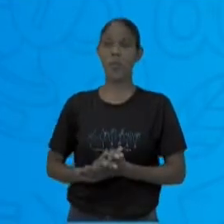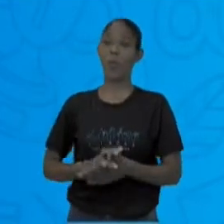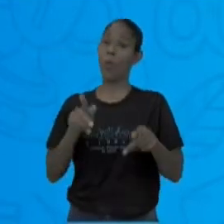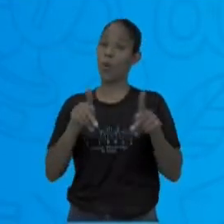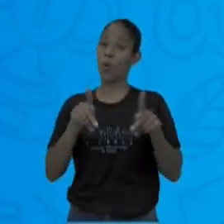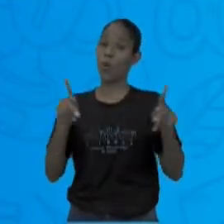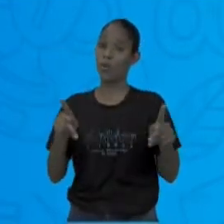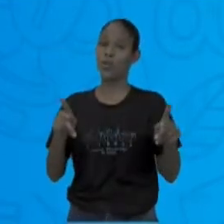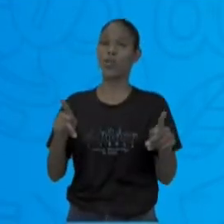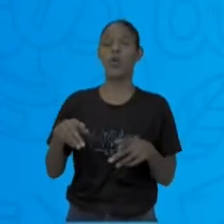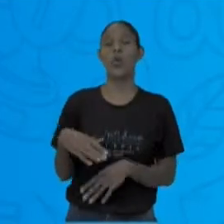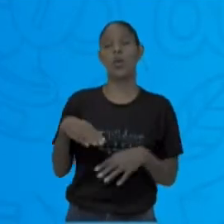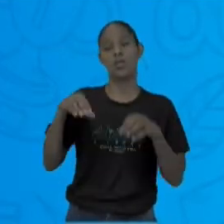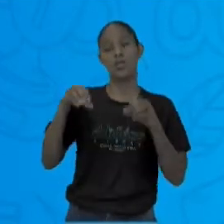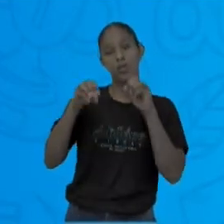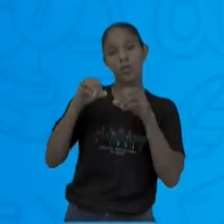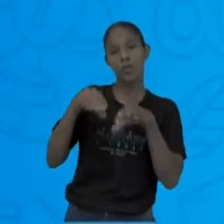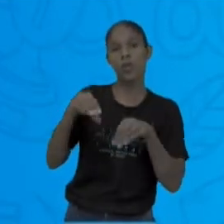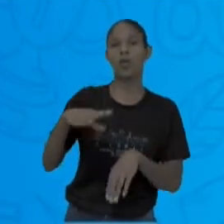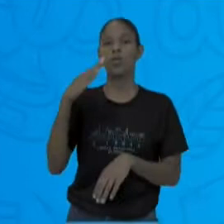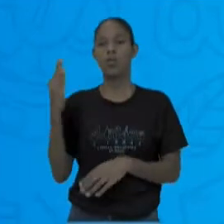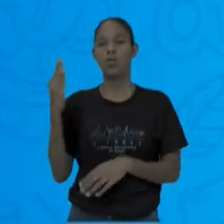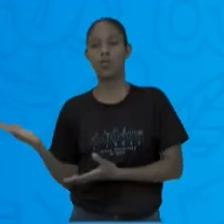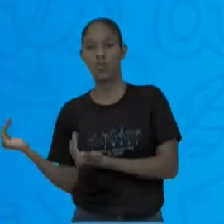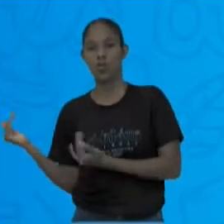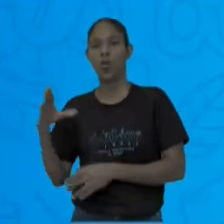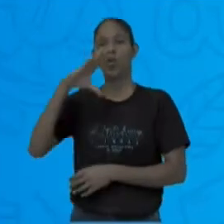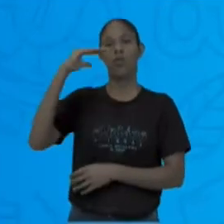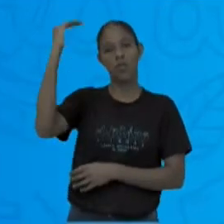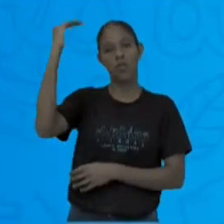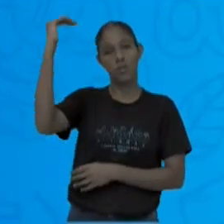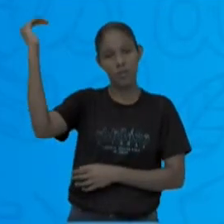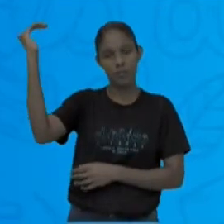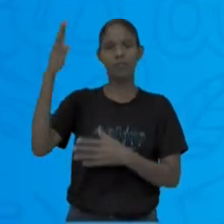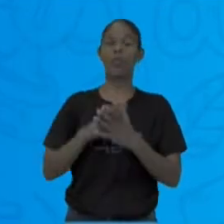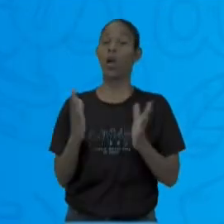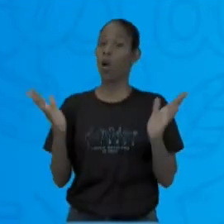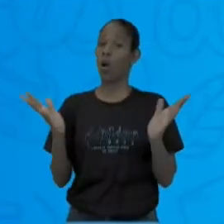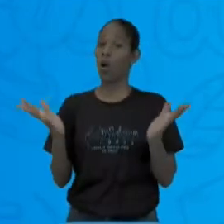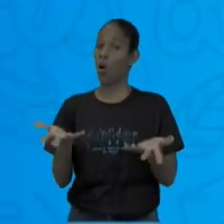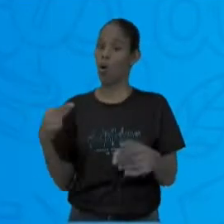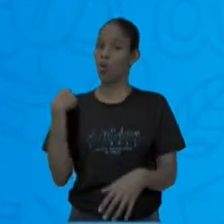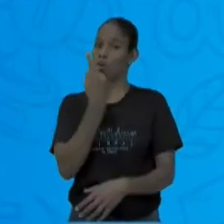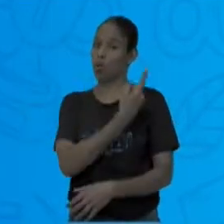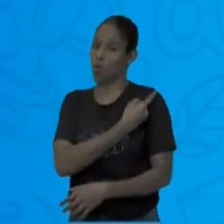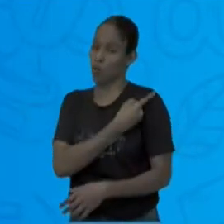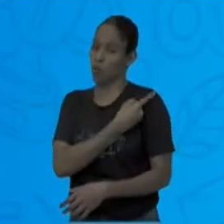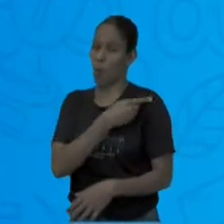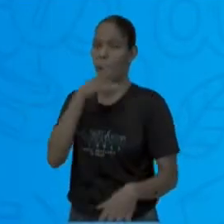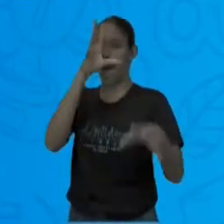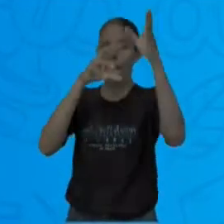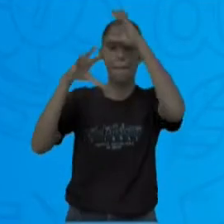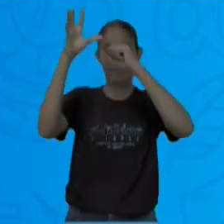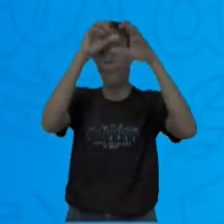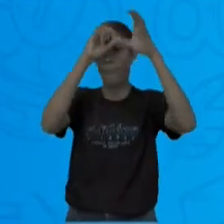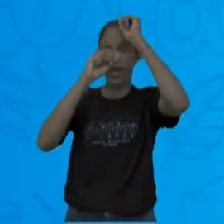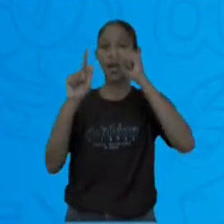Secretaria Municipal de Educação de Governador Valadares. Hoje nós vamos aprender um pouquinho de